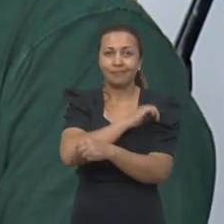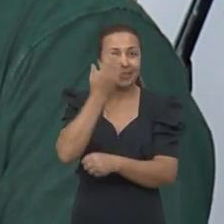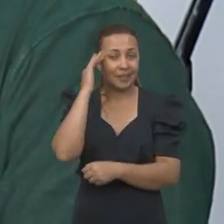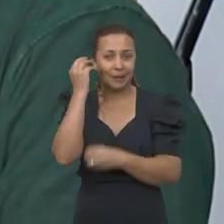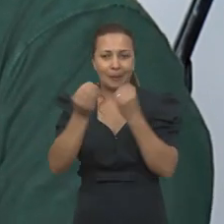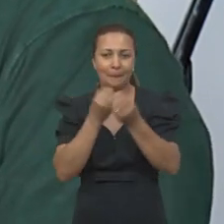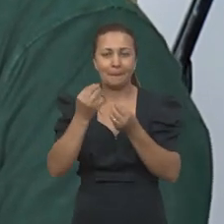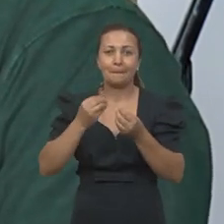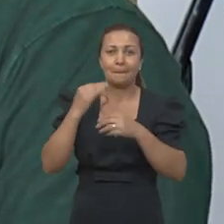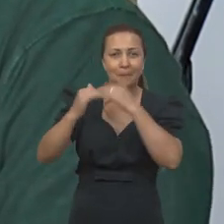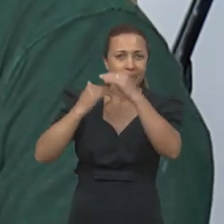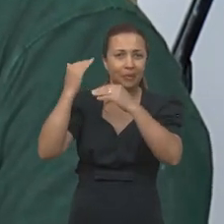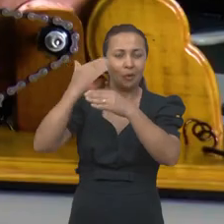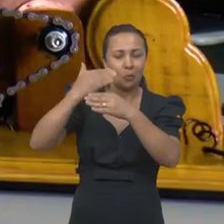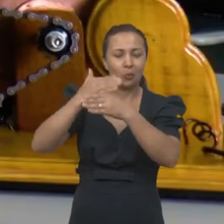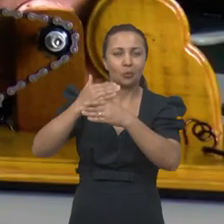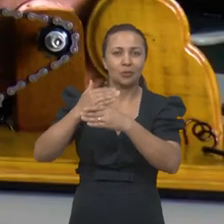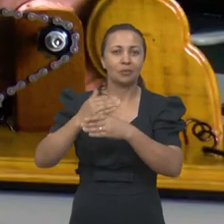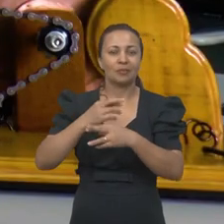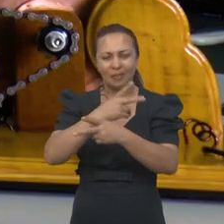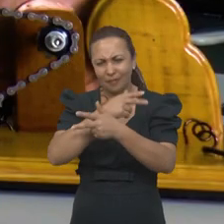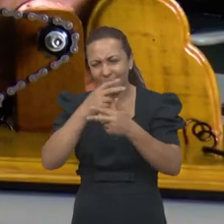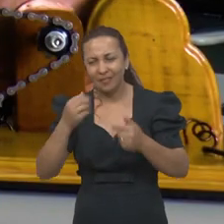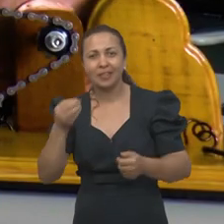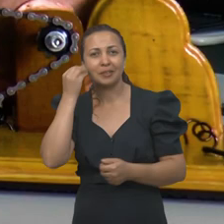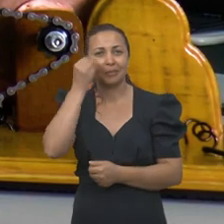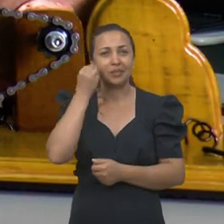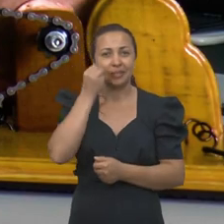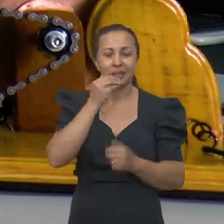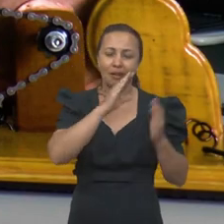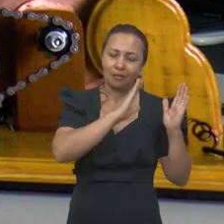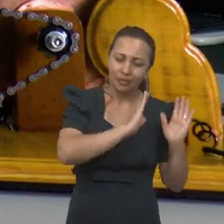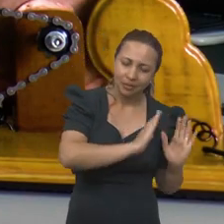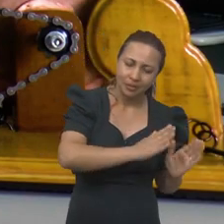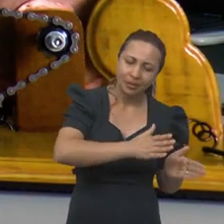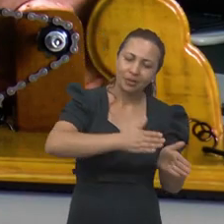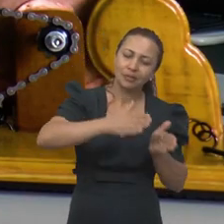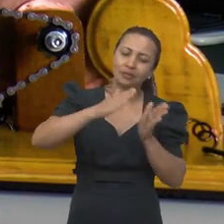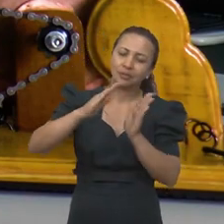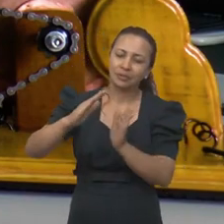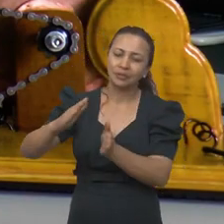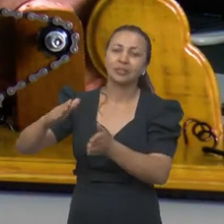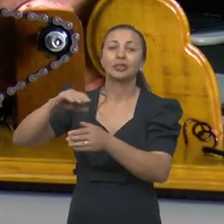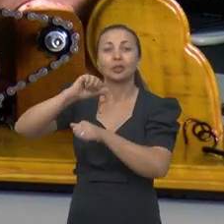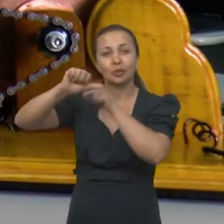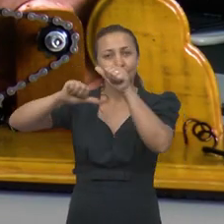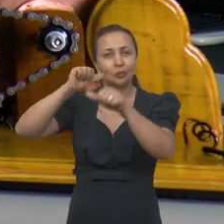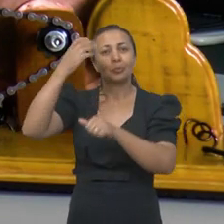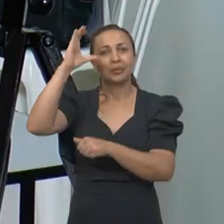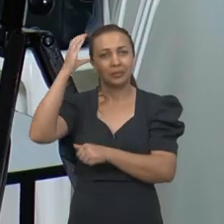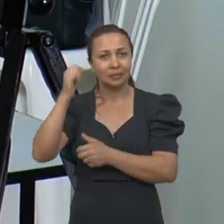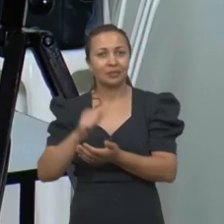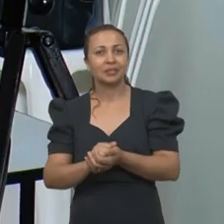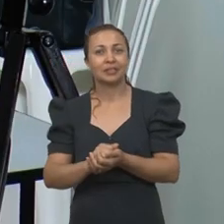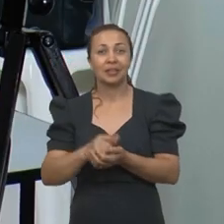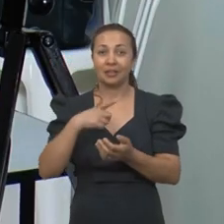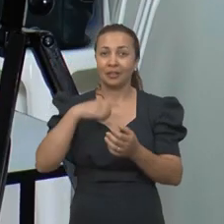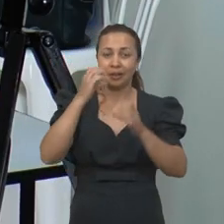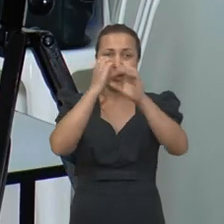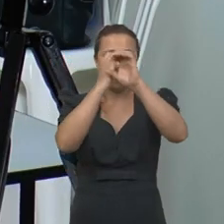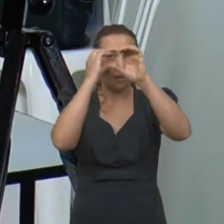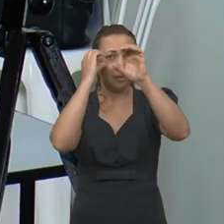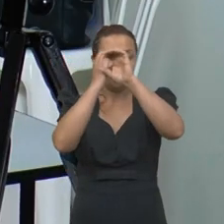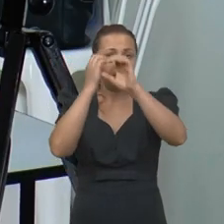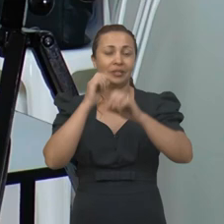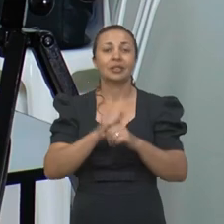o processo de construção desses experimentos. Vários experimentos, eles seguem uma cronologia do desenvolvimento da ciência. A gente tem